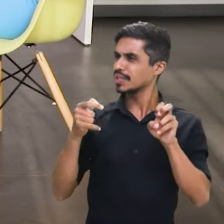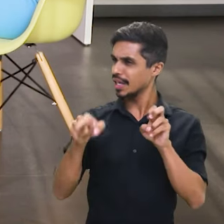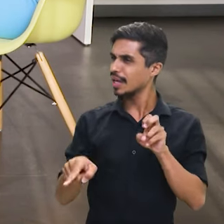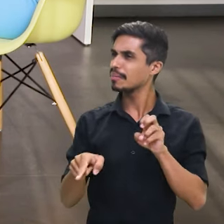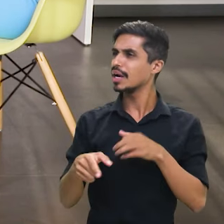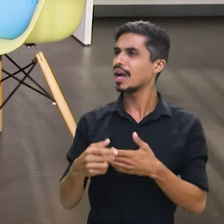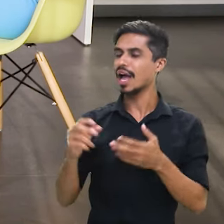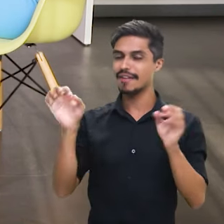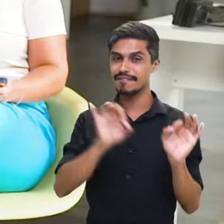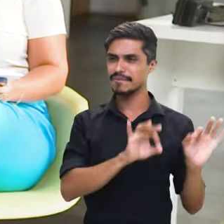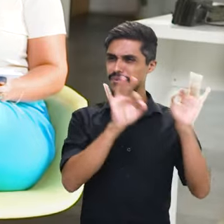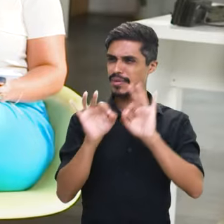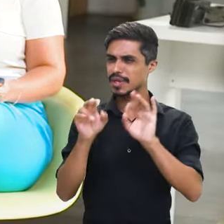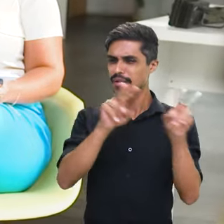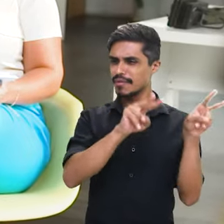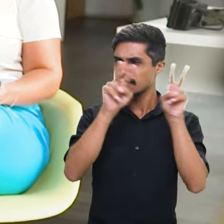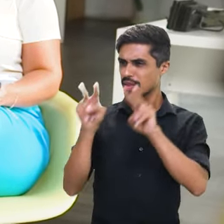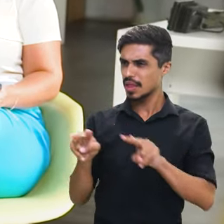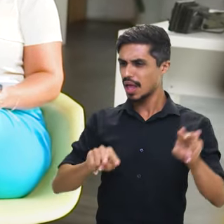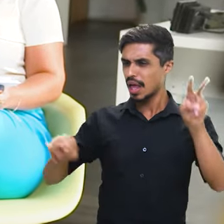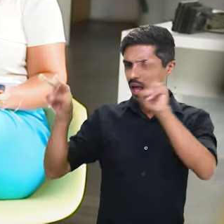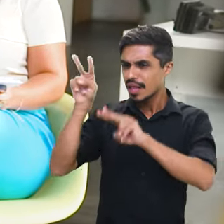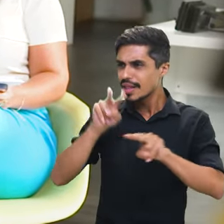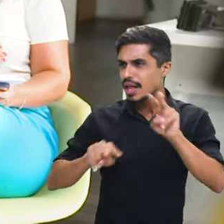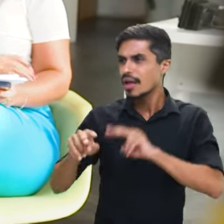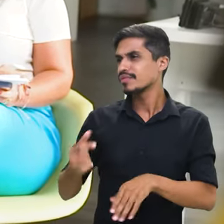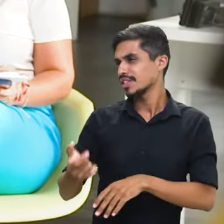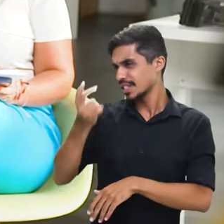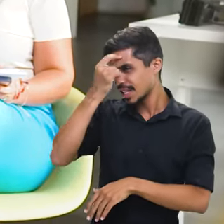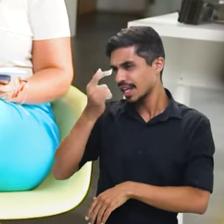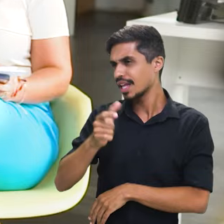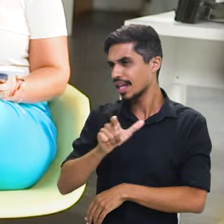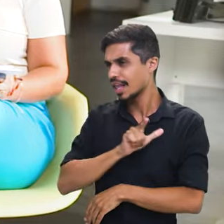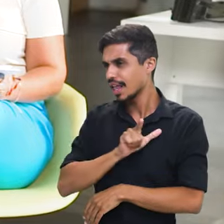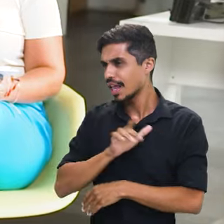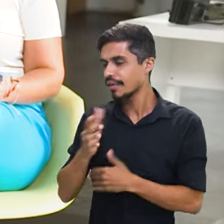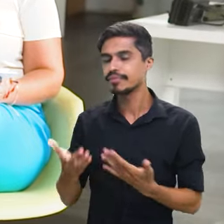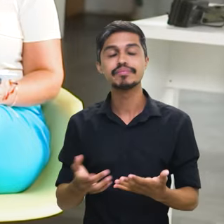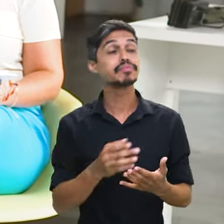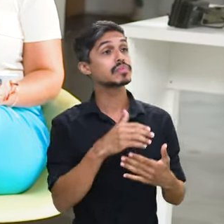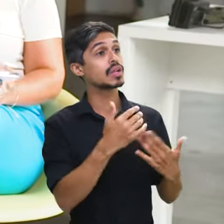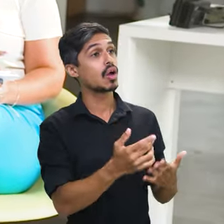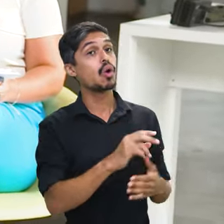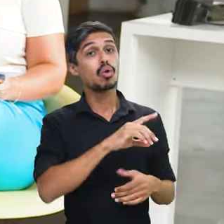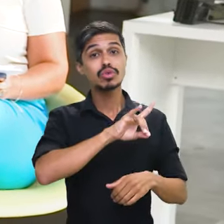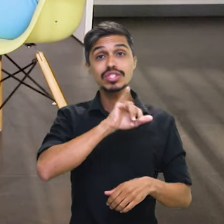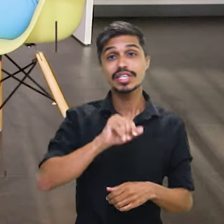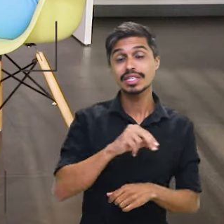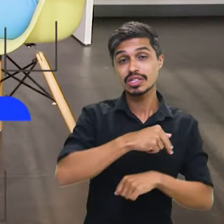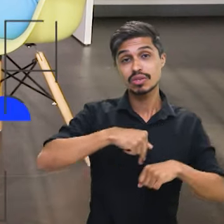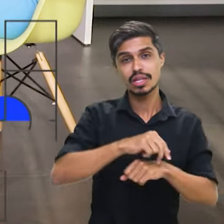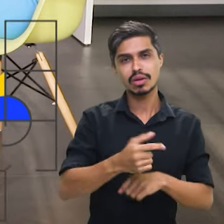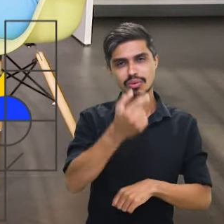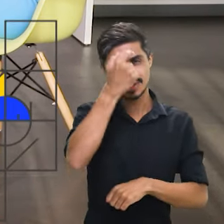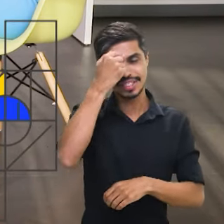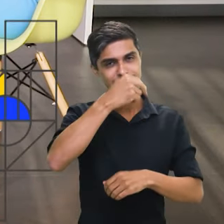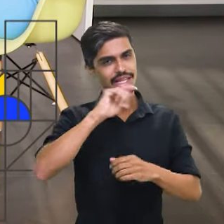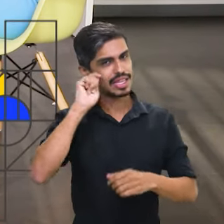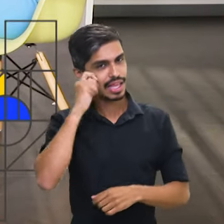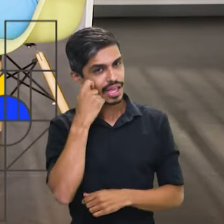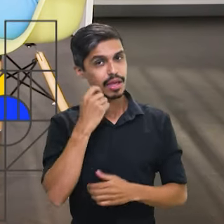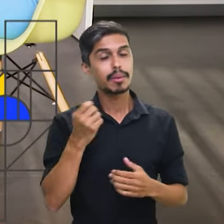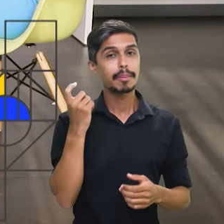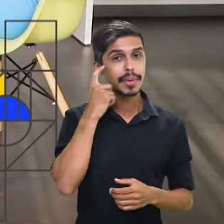visibilidade ao tema dessa consciência mesmo? Bem, o Dia Nacional da Consciência Negra foi